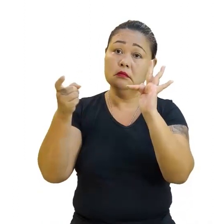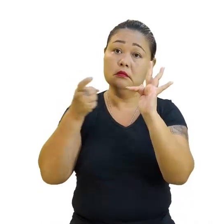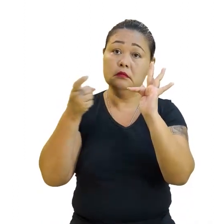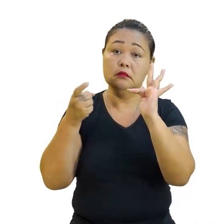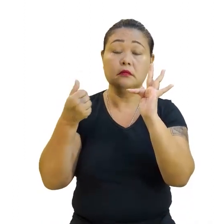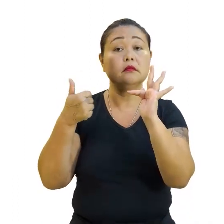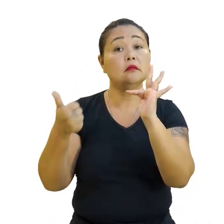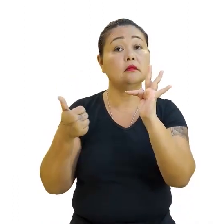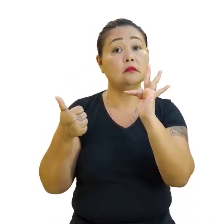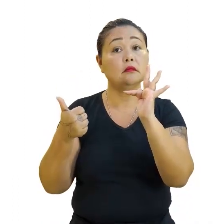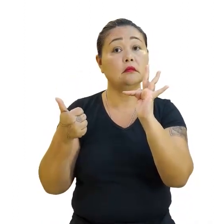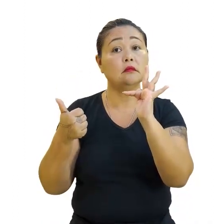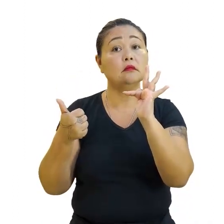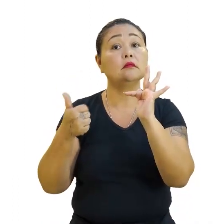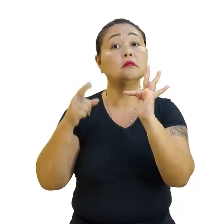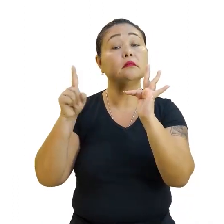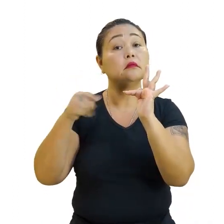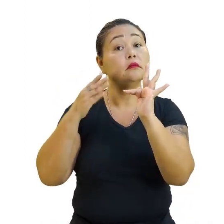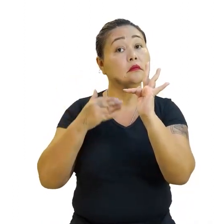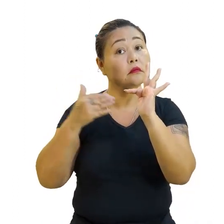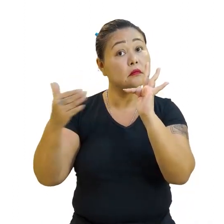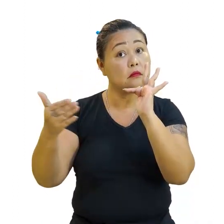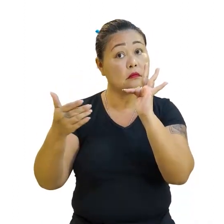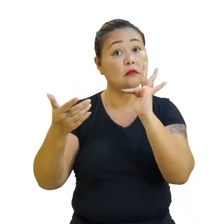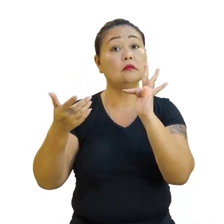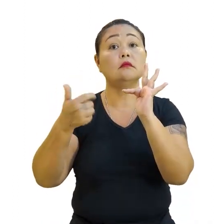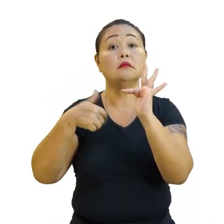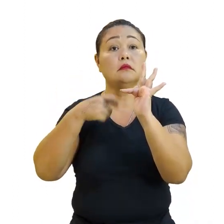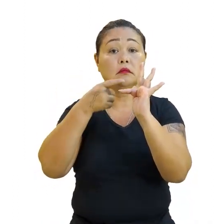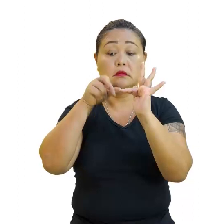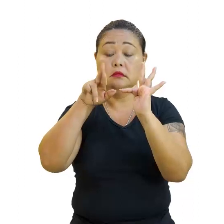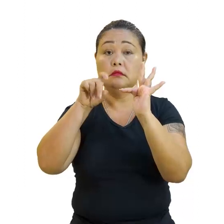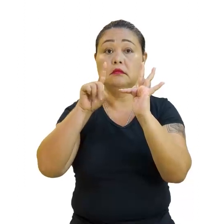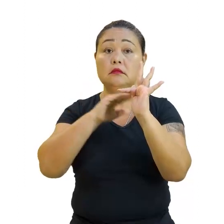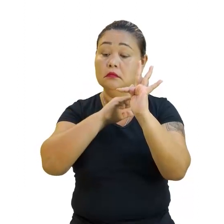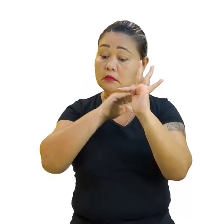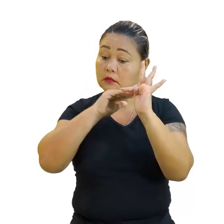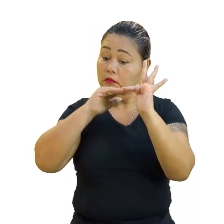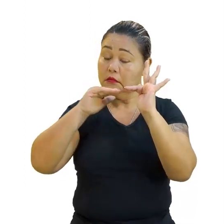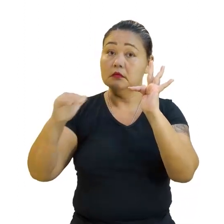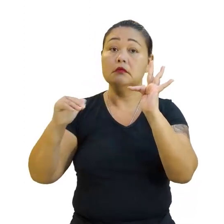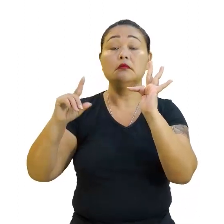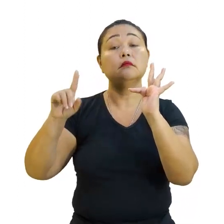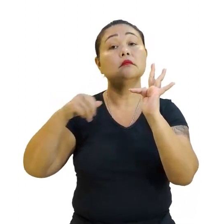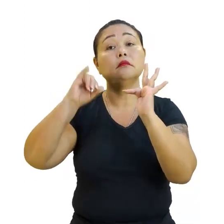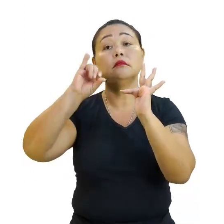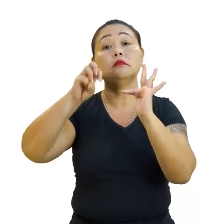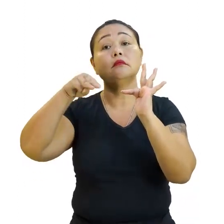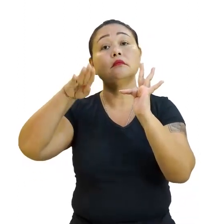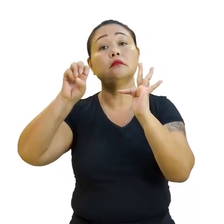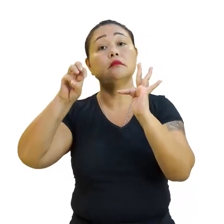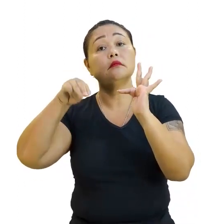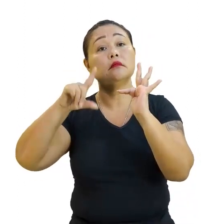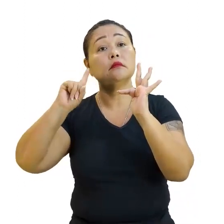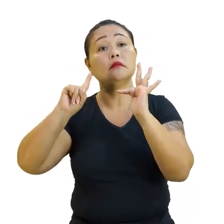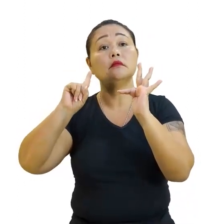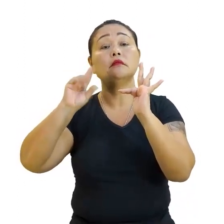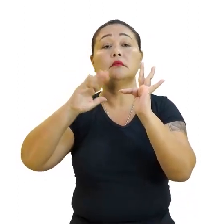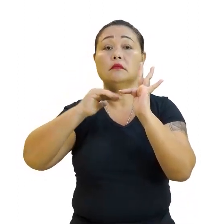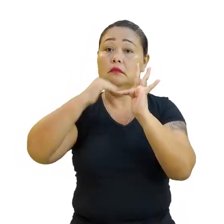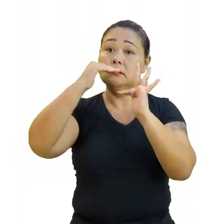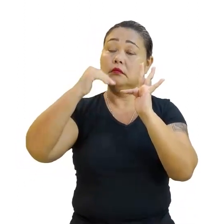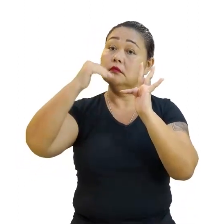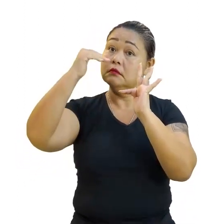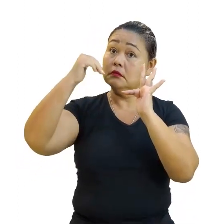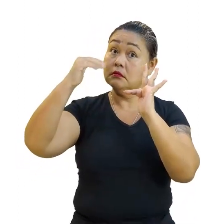Beleza. A partir da raiz para a direita, observem que a imagem está toda na parte de cima do gráfico,